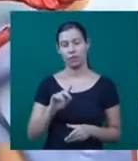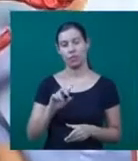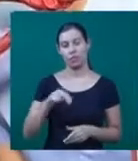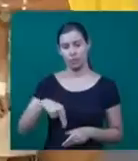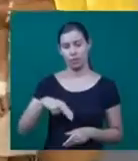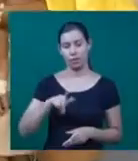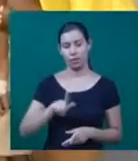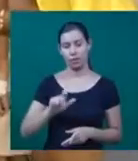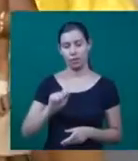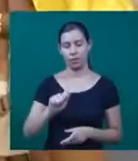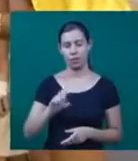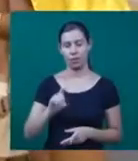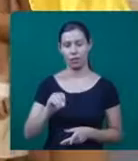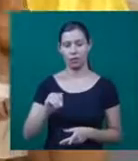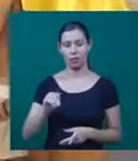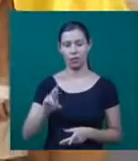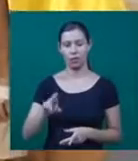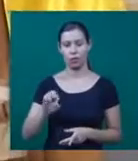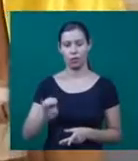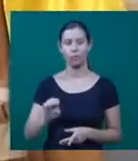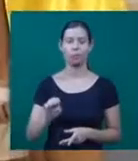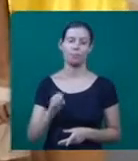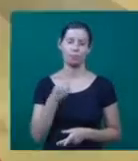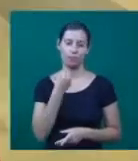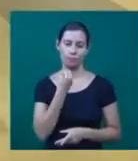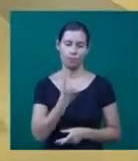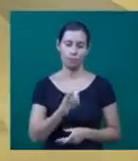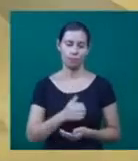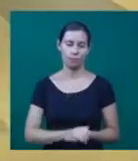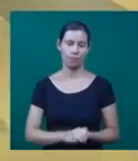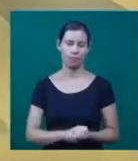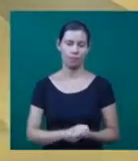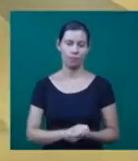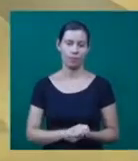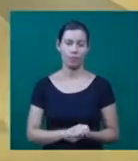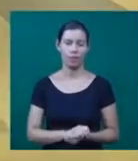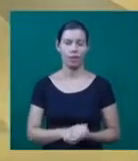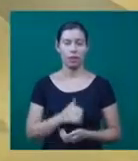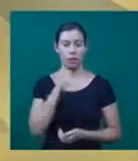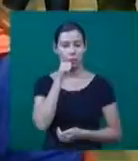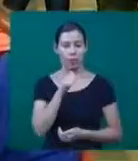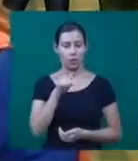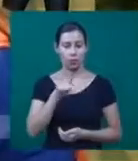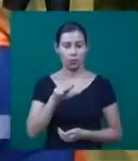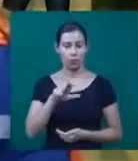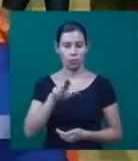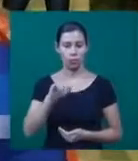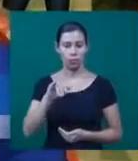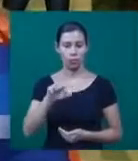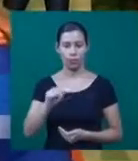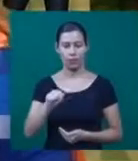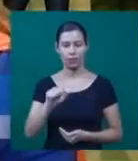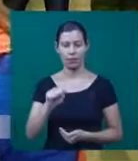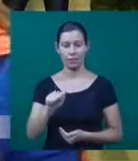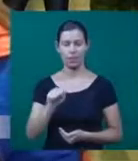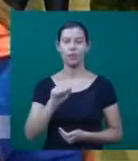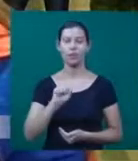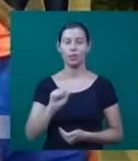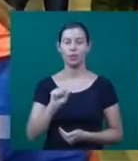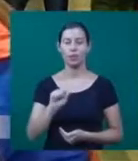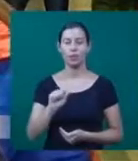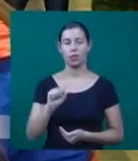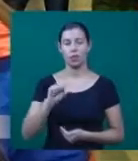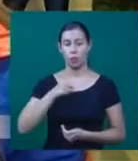a fantasia e passa a ser um dos personagens. A Luísa é a supergirl. Eu falo que quem trabalha com